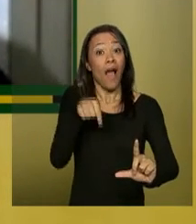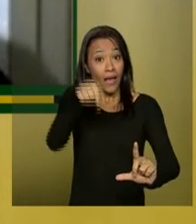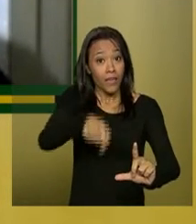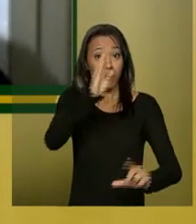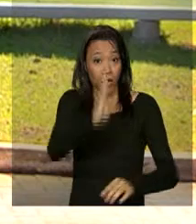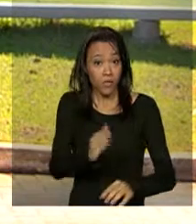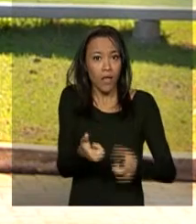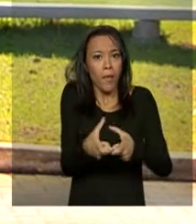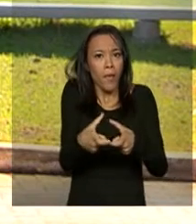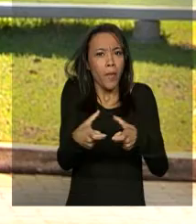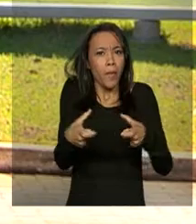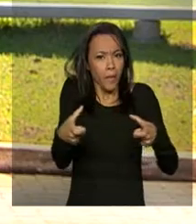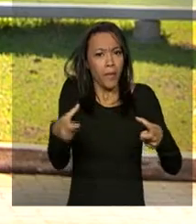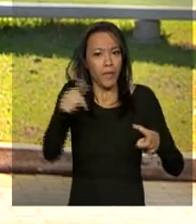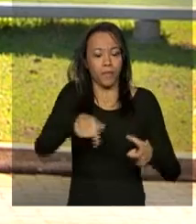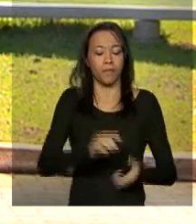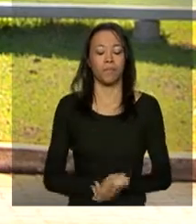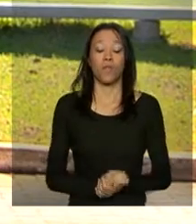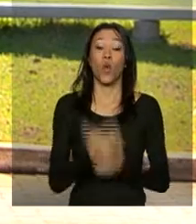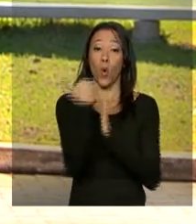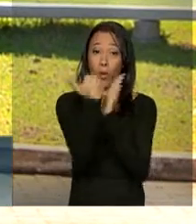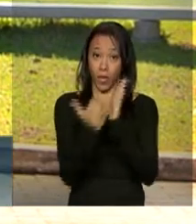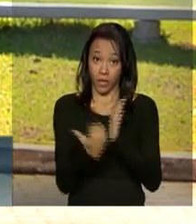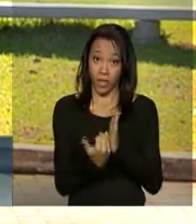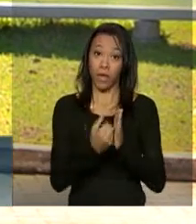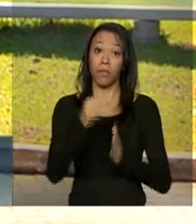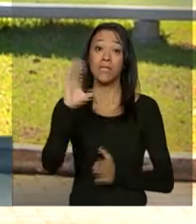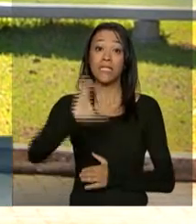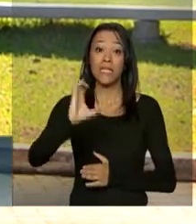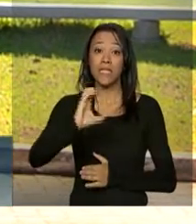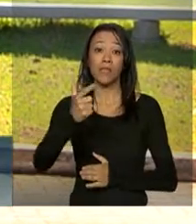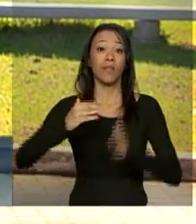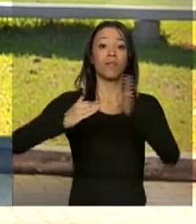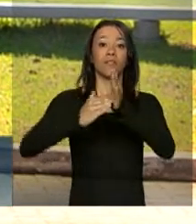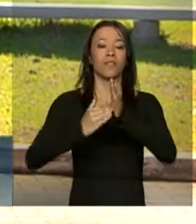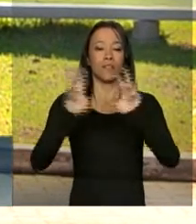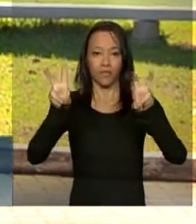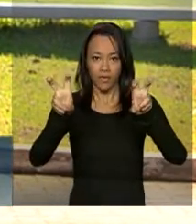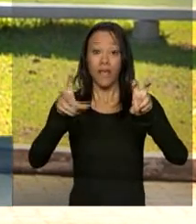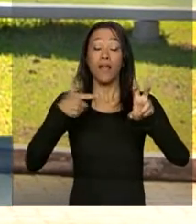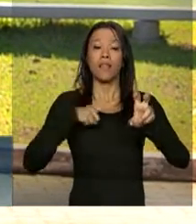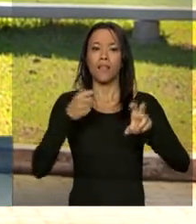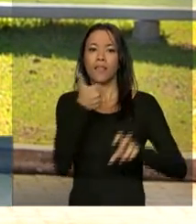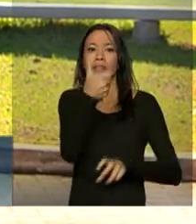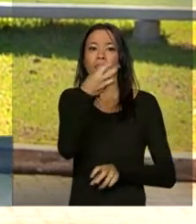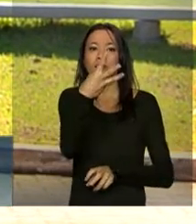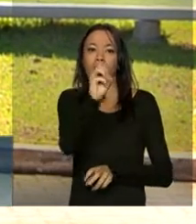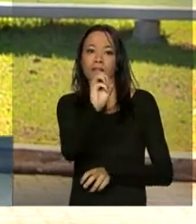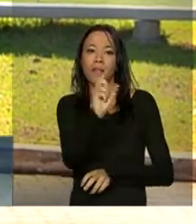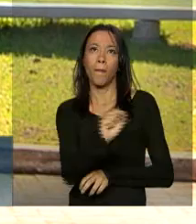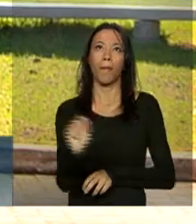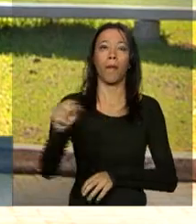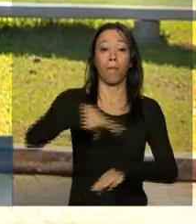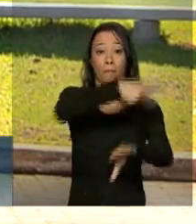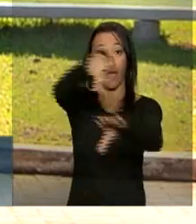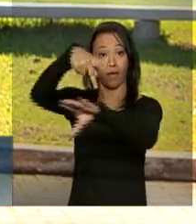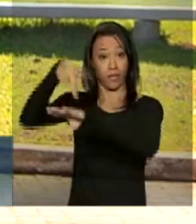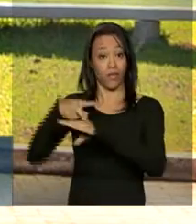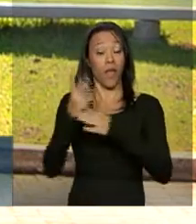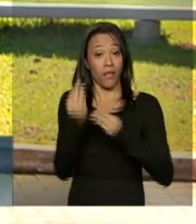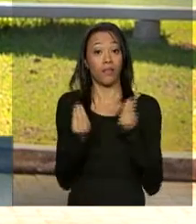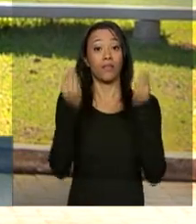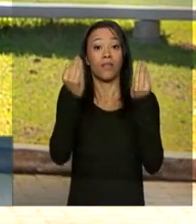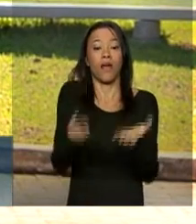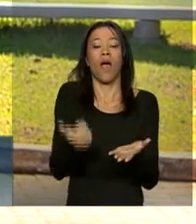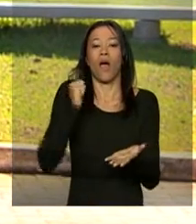crescendo também. O Ciências Sem Fronteiras oferece oportunidades em cerca de 30 países. São bolsas de estudo para alunos de